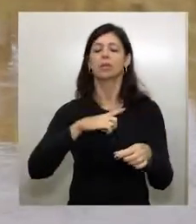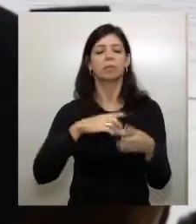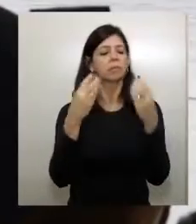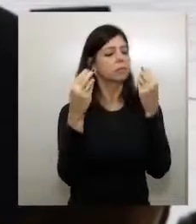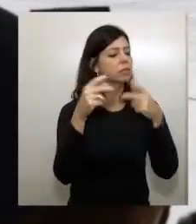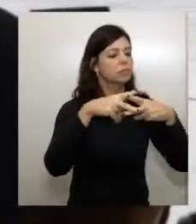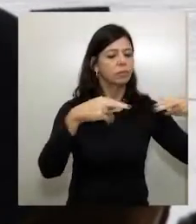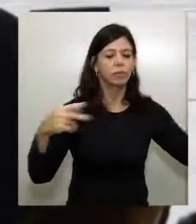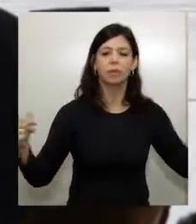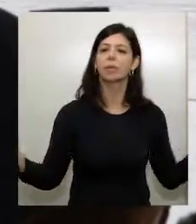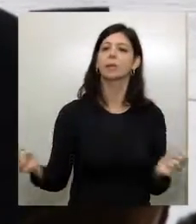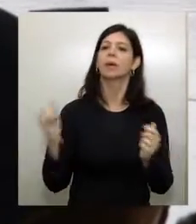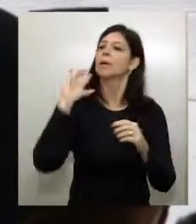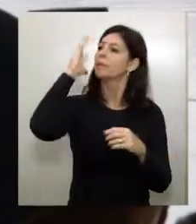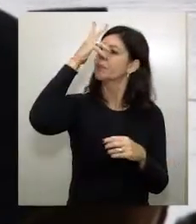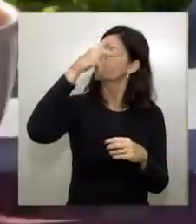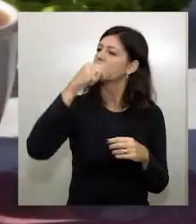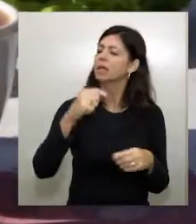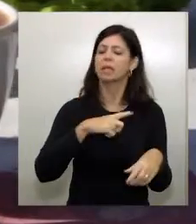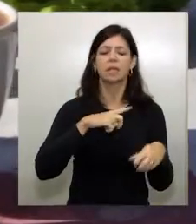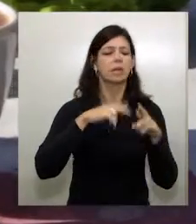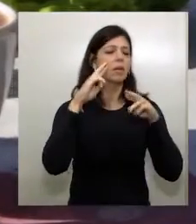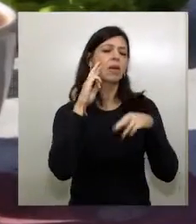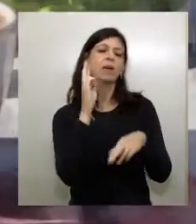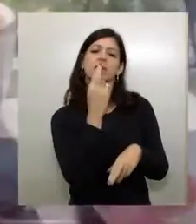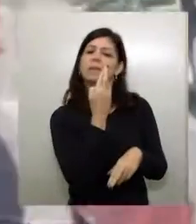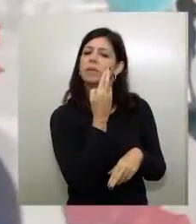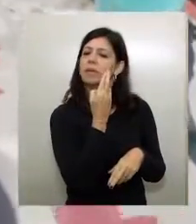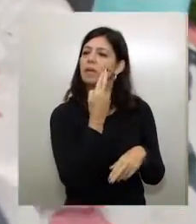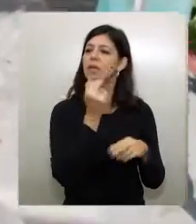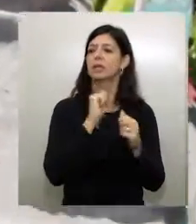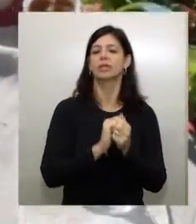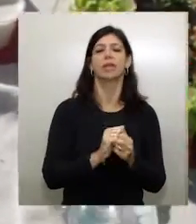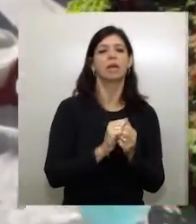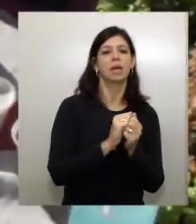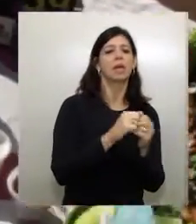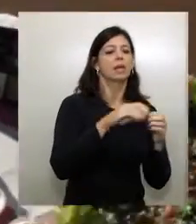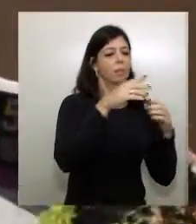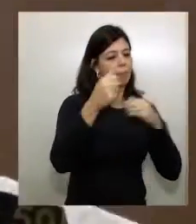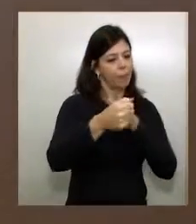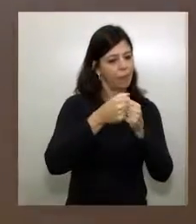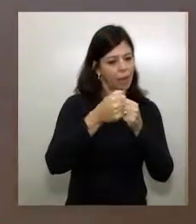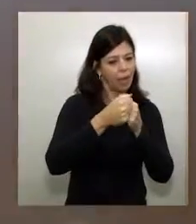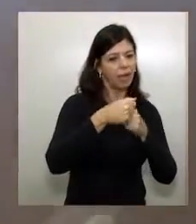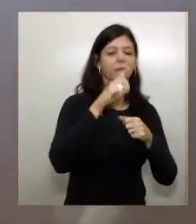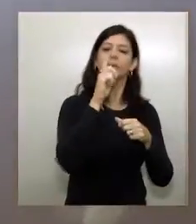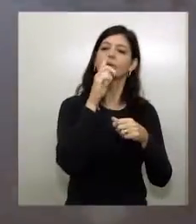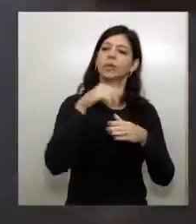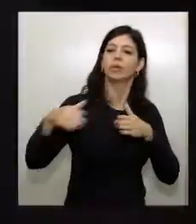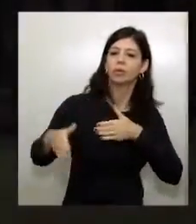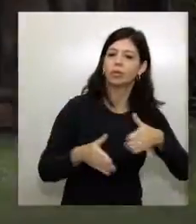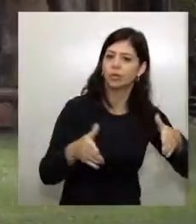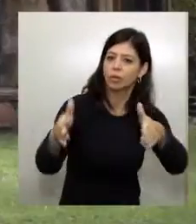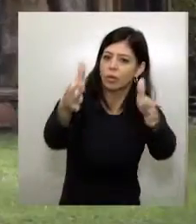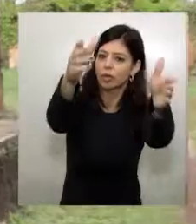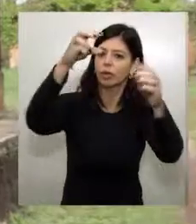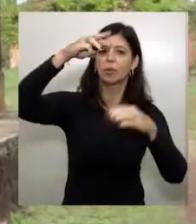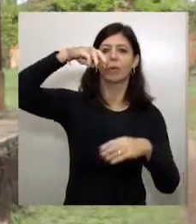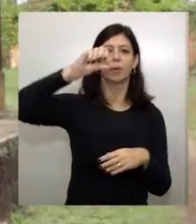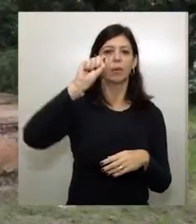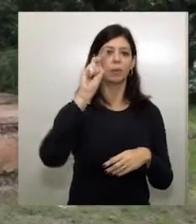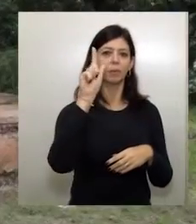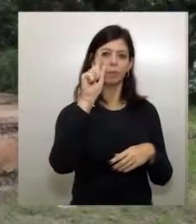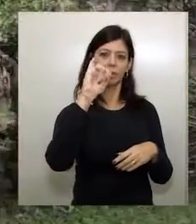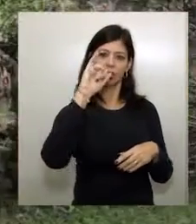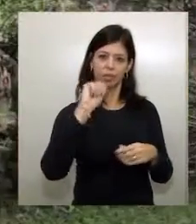Cascata, onde é obrigatório parar para saborear um peixe frito tendo rio aos seus pés. Ruínas de